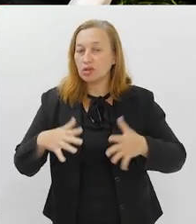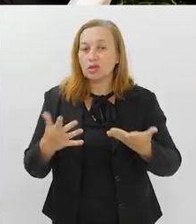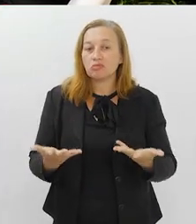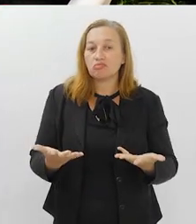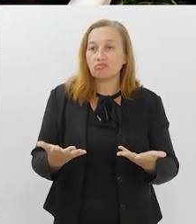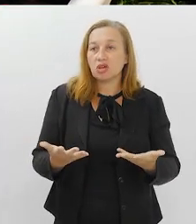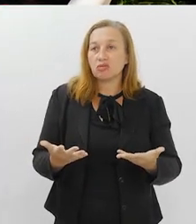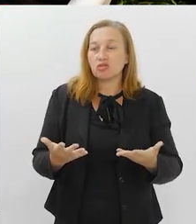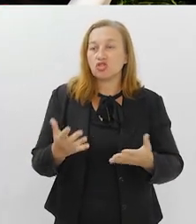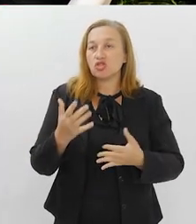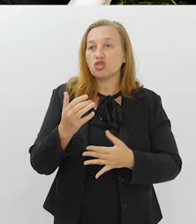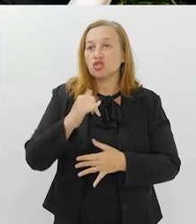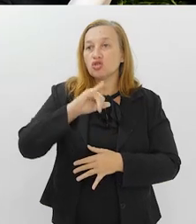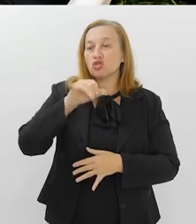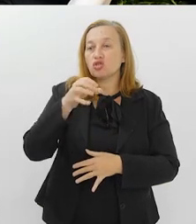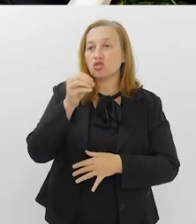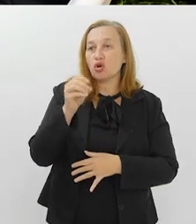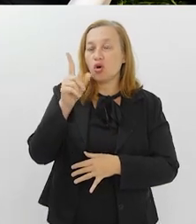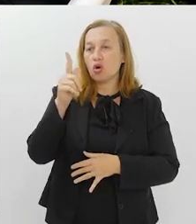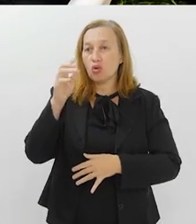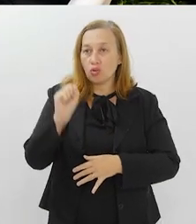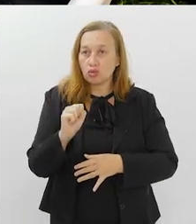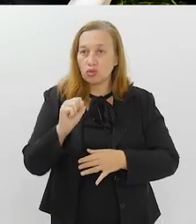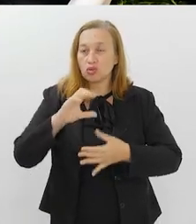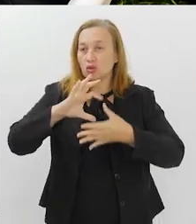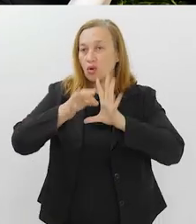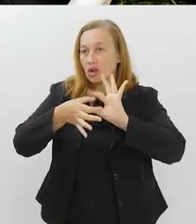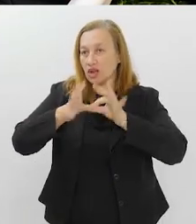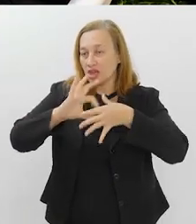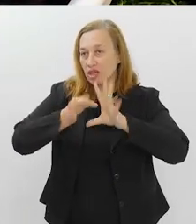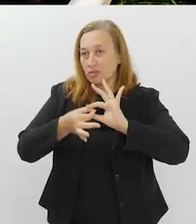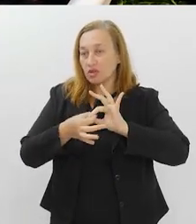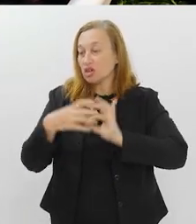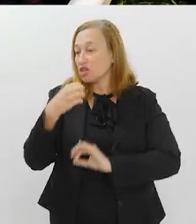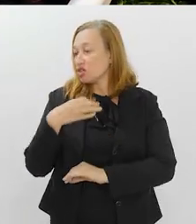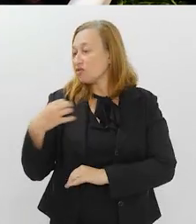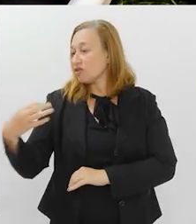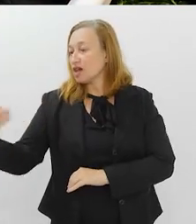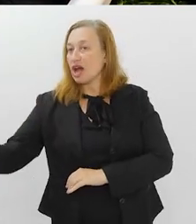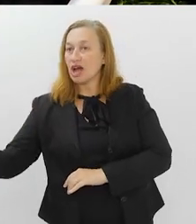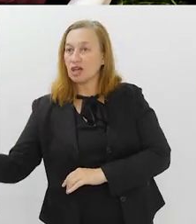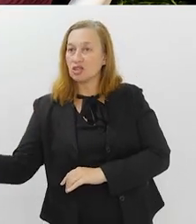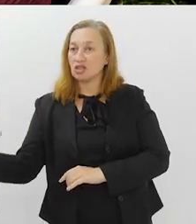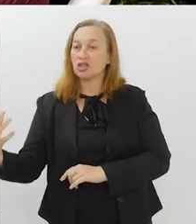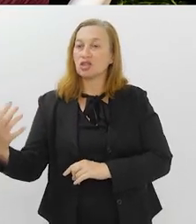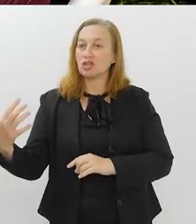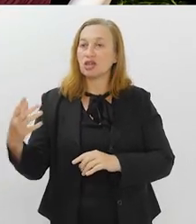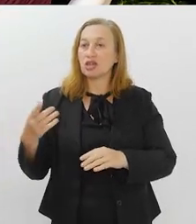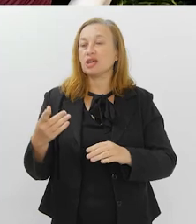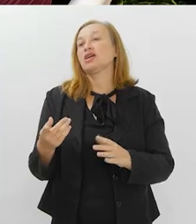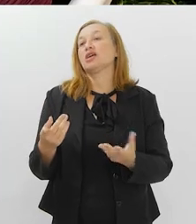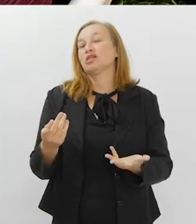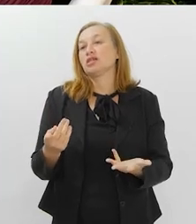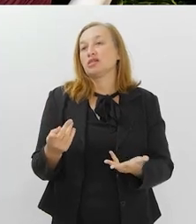Jogos Olímpicos, né? Com viagens internacionais e essa circulação de pessoas, assim, no mundo todo?